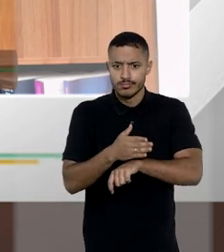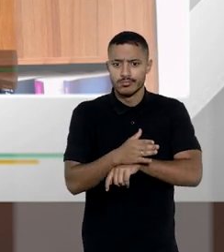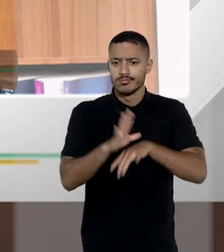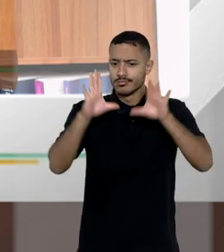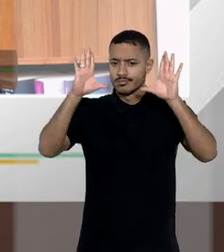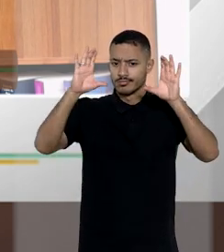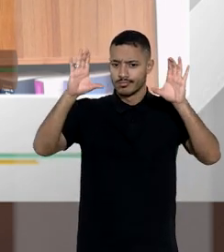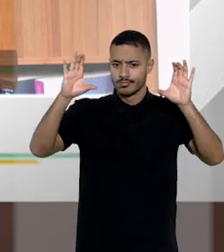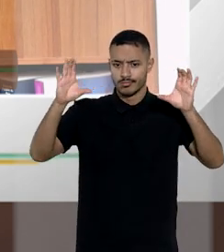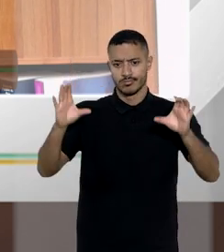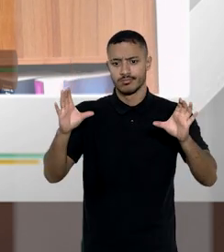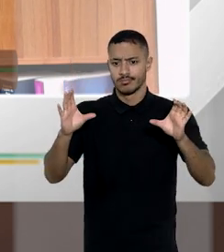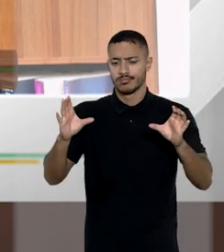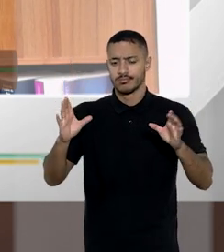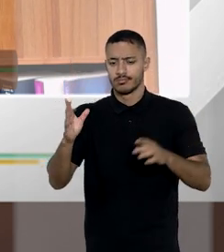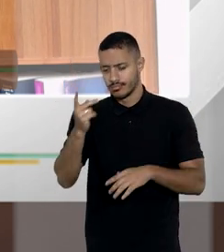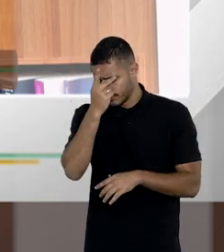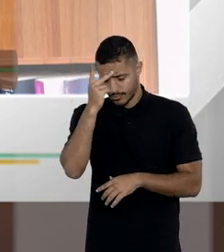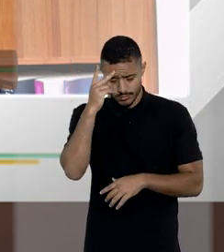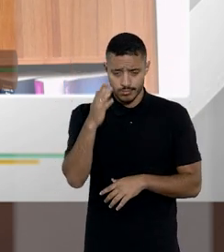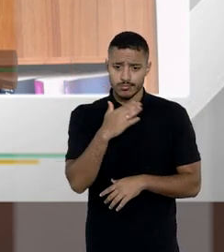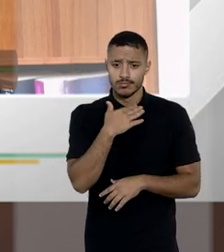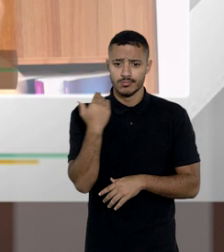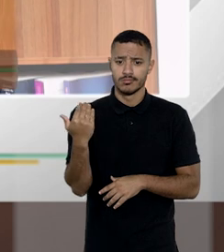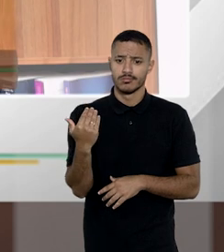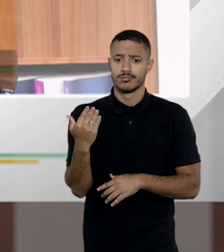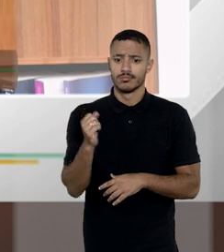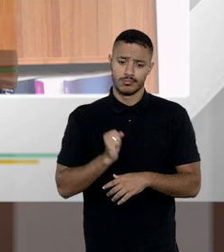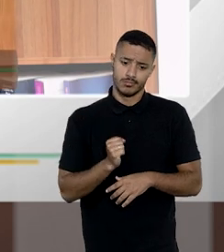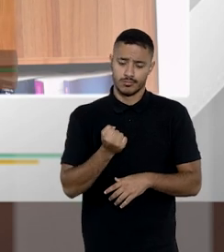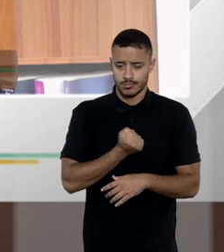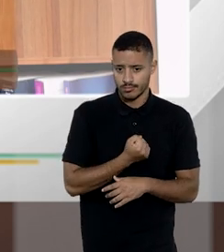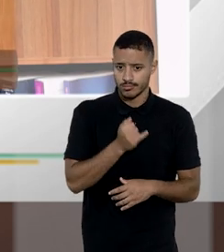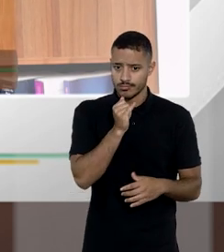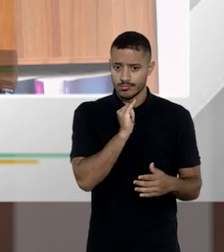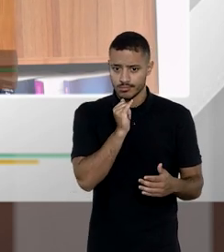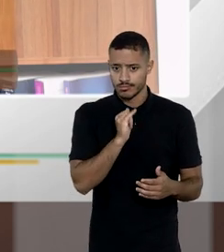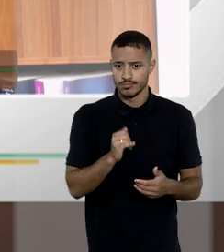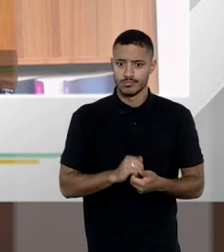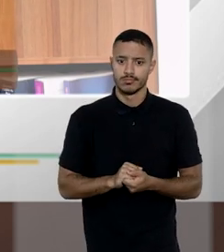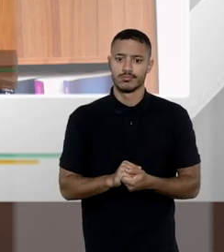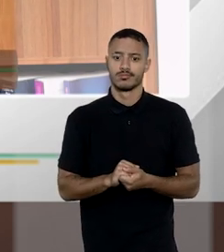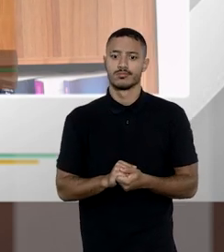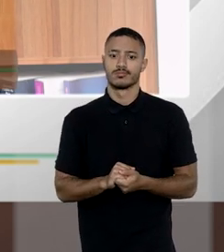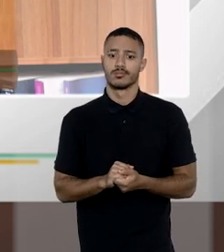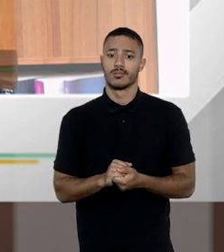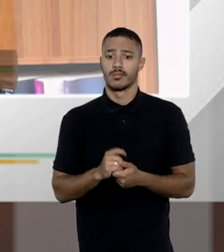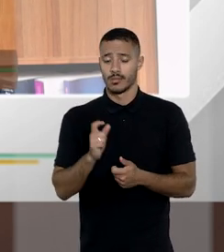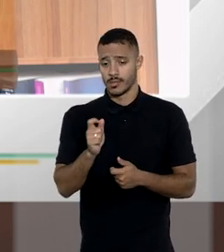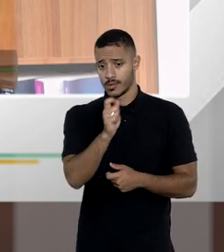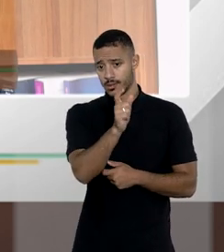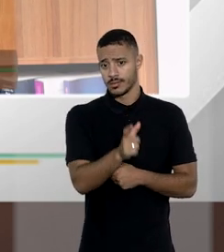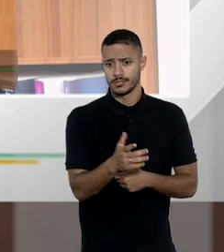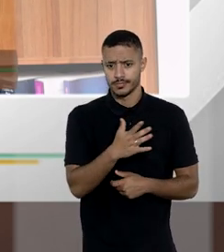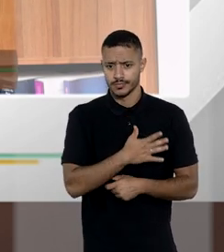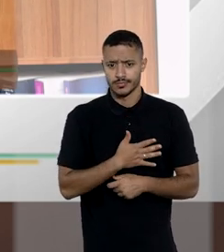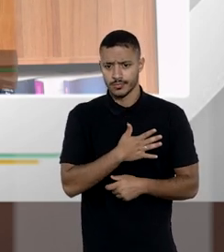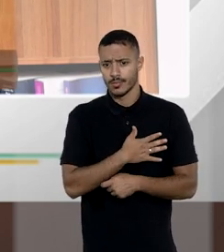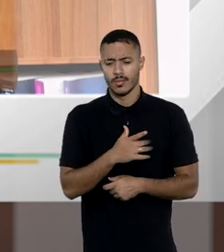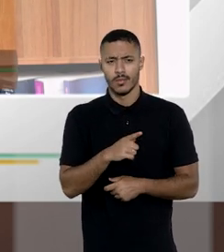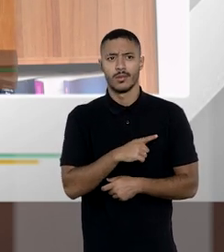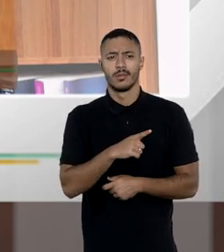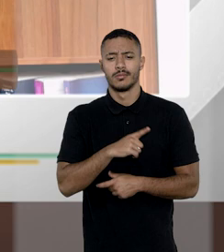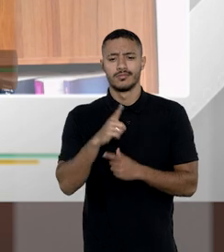das nuvens de um falecido existem demandas por exemplo onde sucessores alegam que